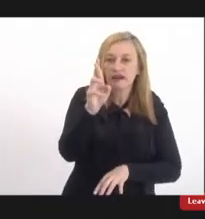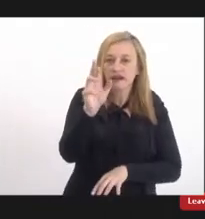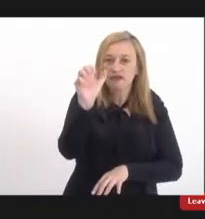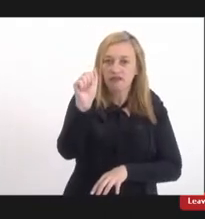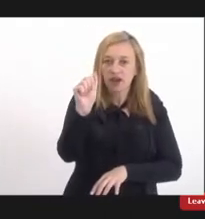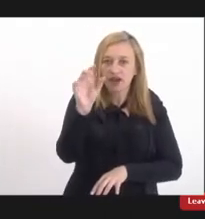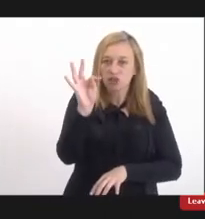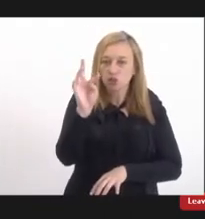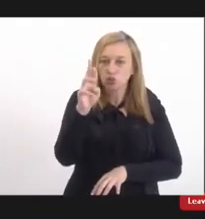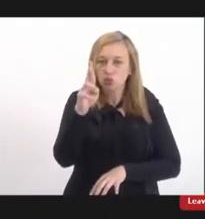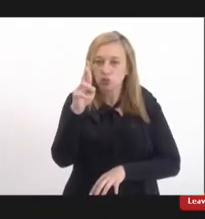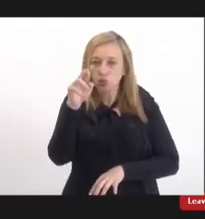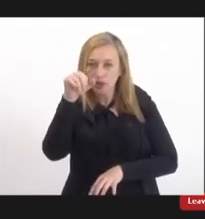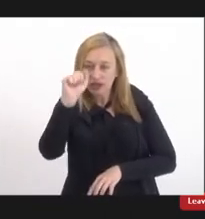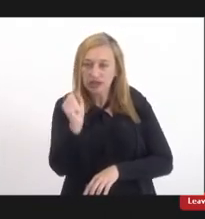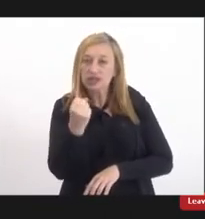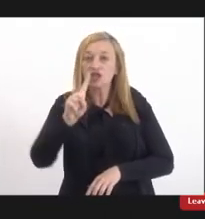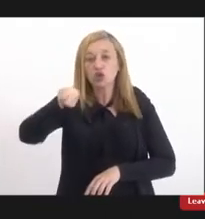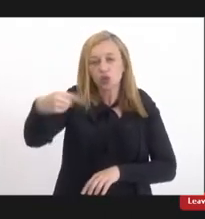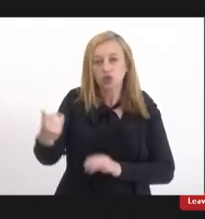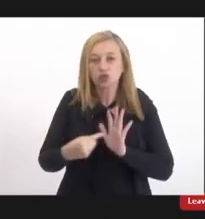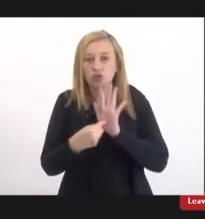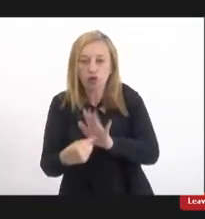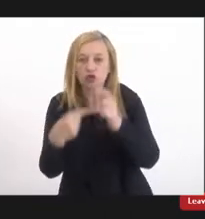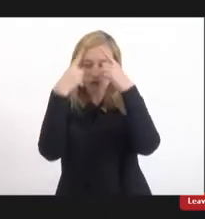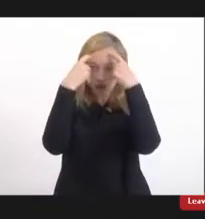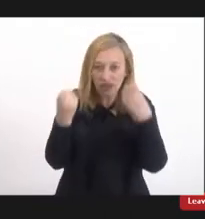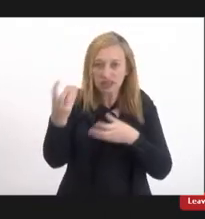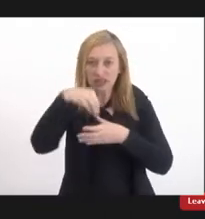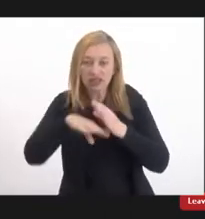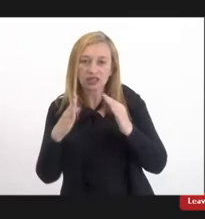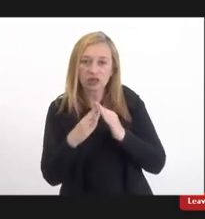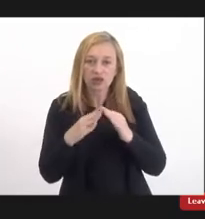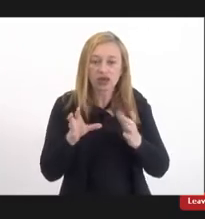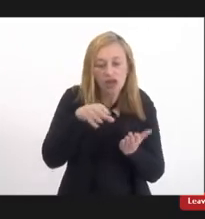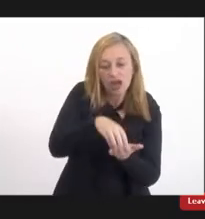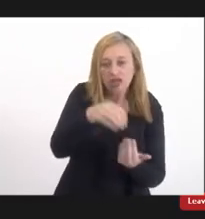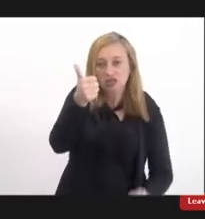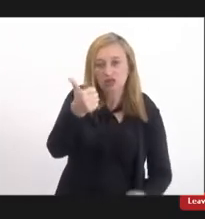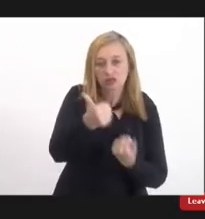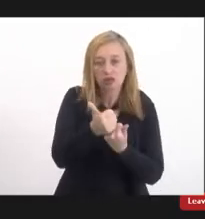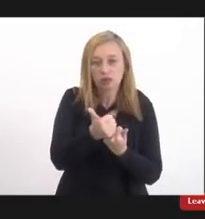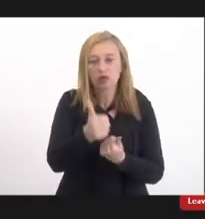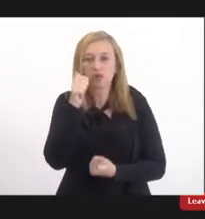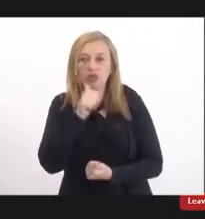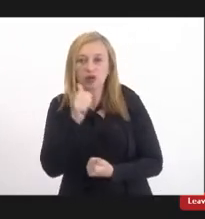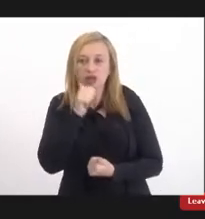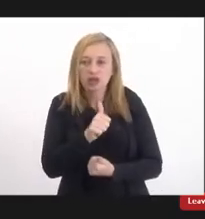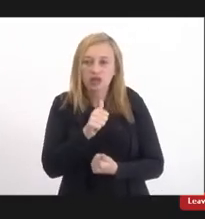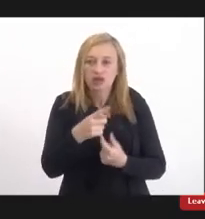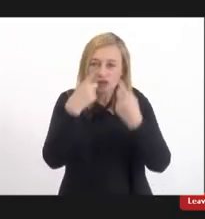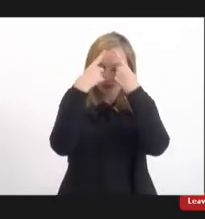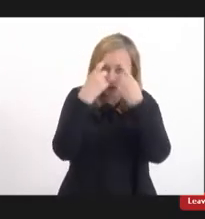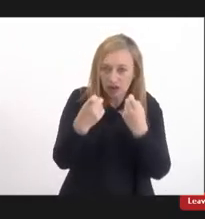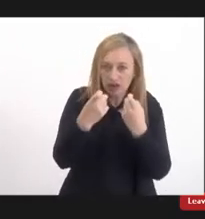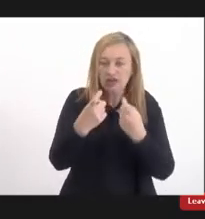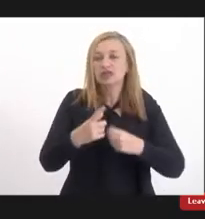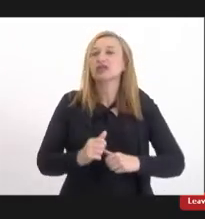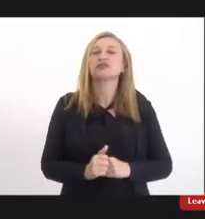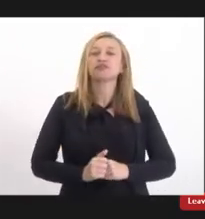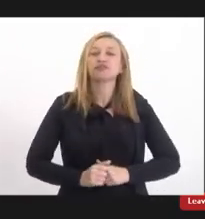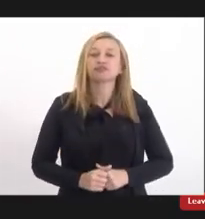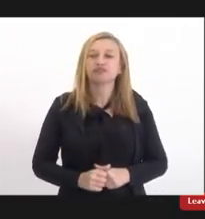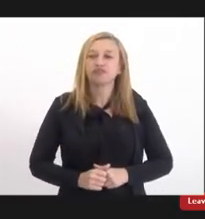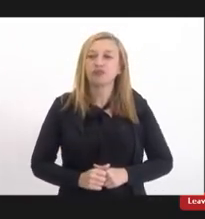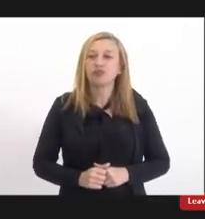violência doméstica a rede estadual de apoio a mulher com deficiência vítima de violência tem como diretriz